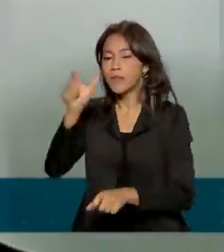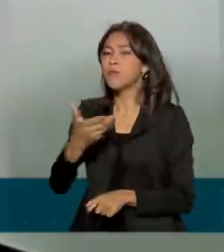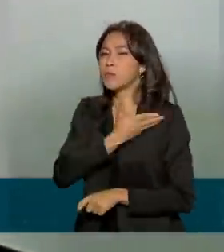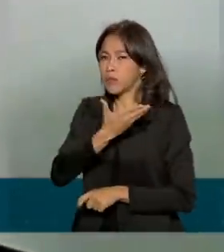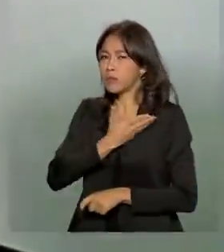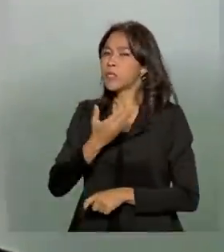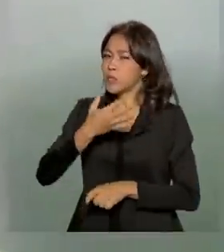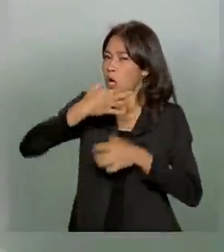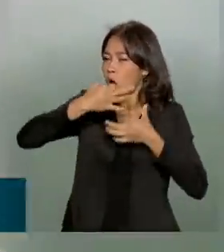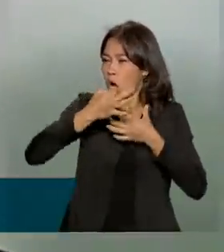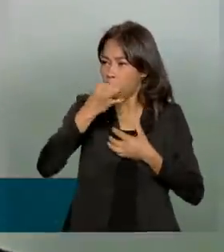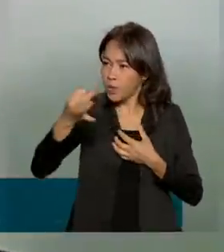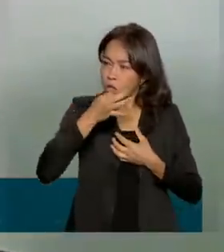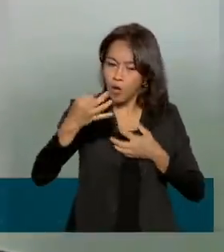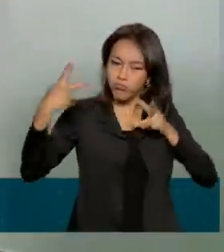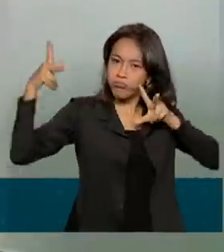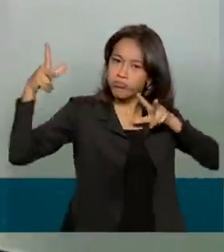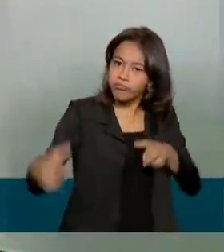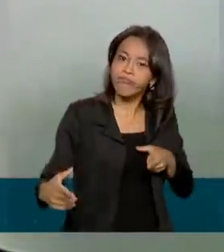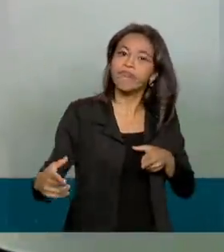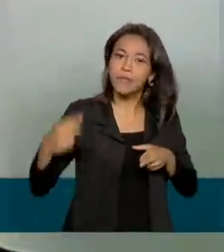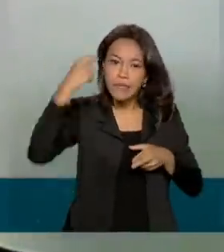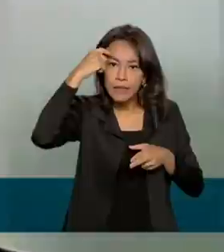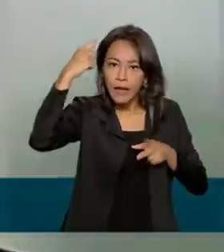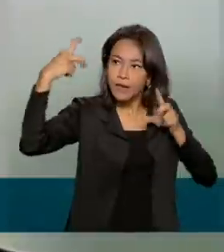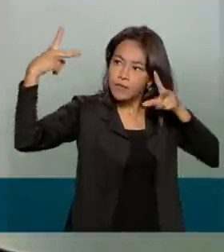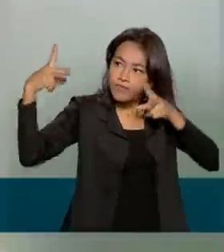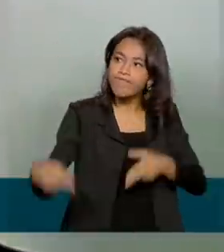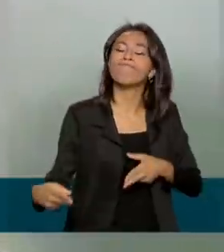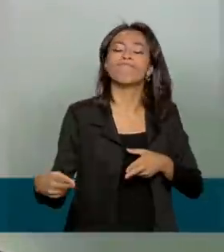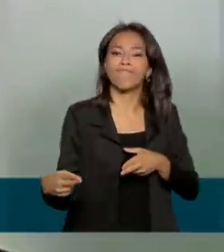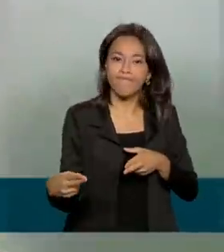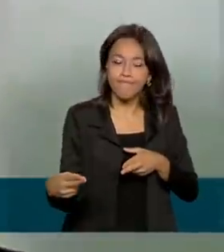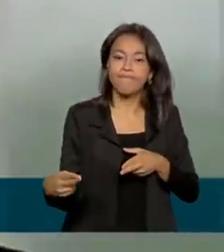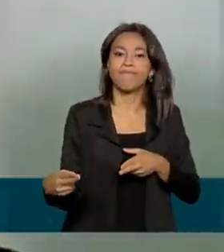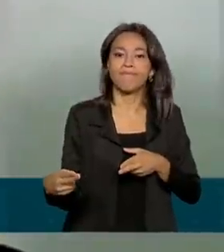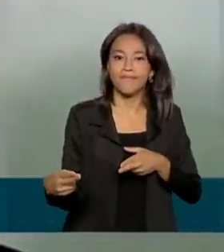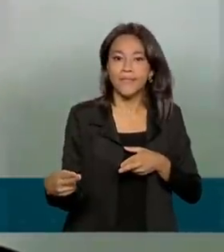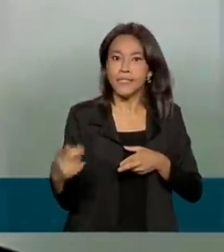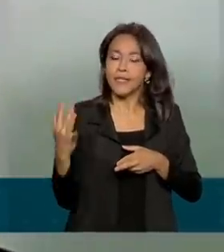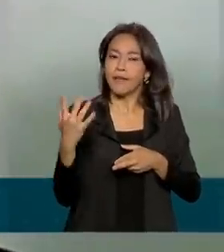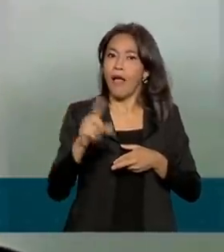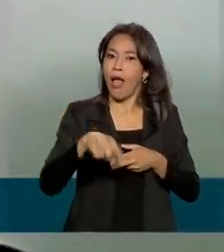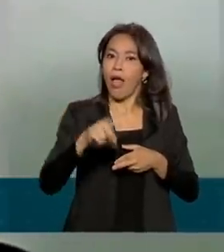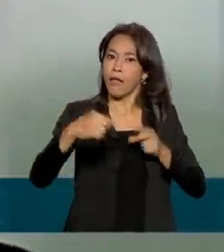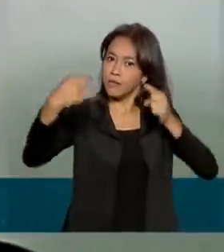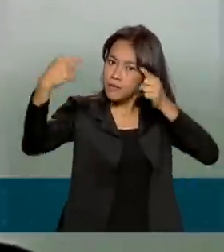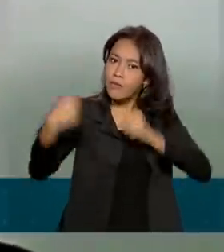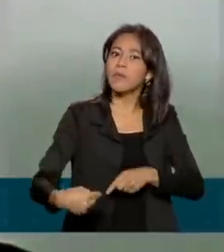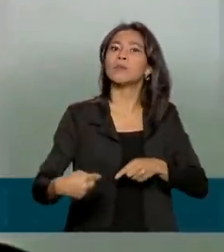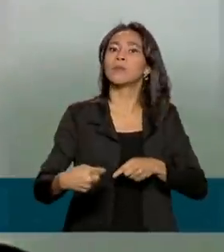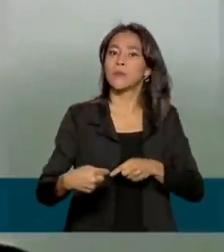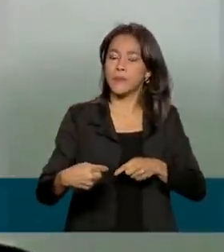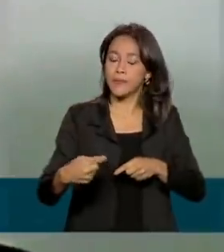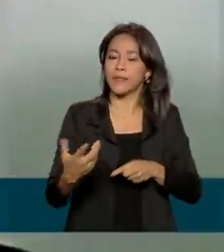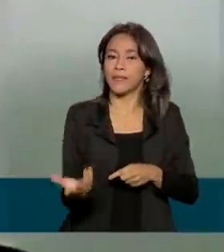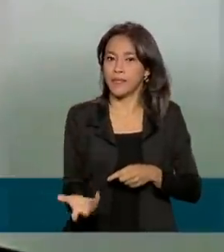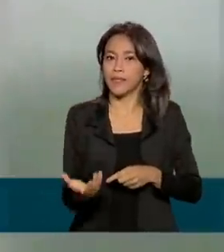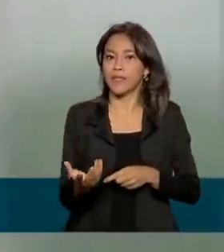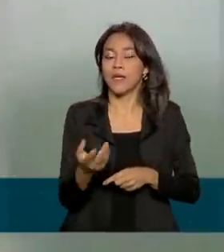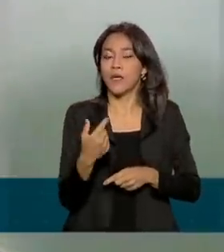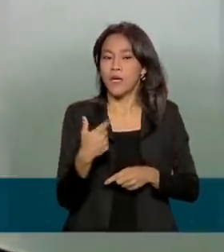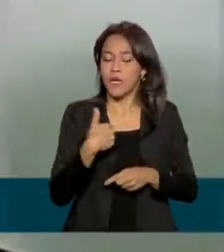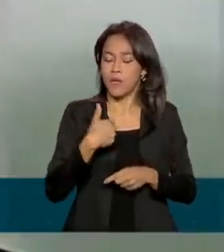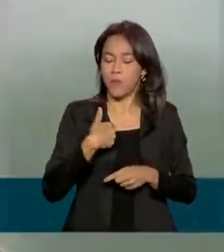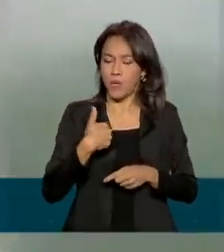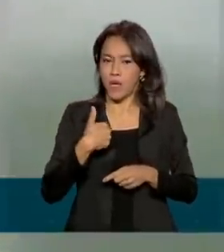mesma visão. Nós partilhamos essas mesmas ideias. E foi algo extremamente desafiador. Uma das coisas que mais me